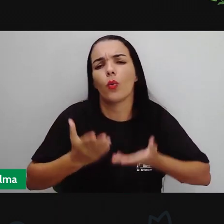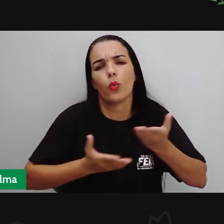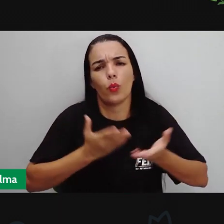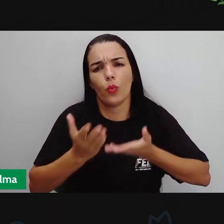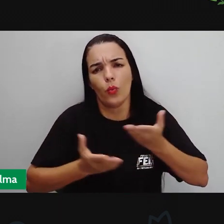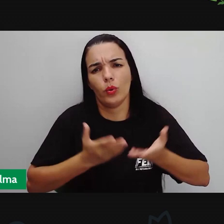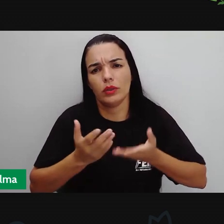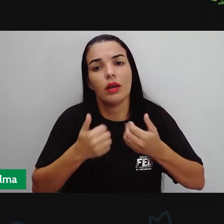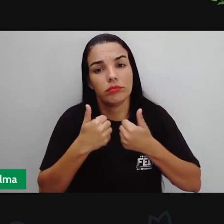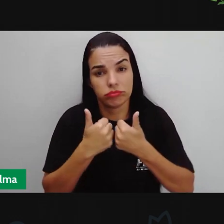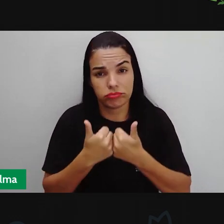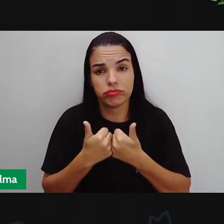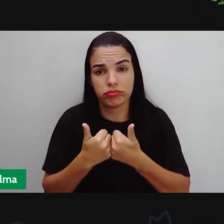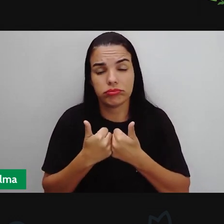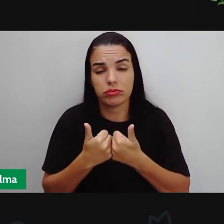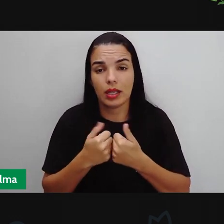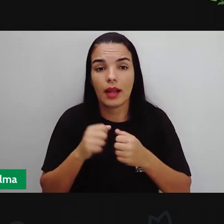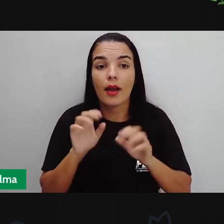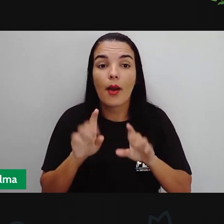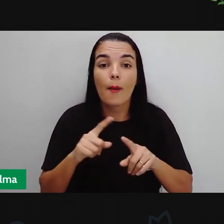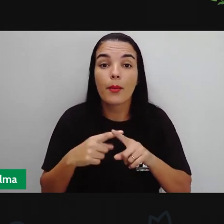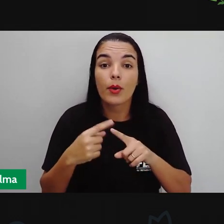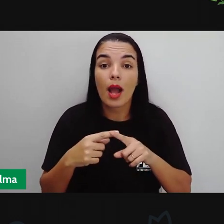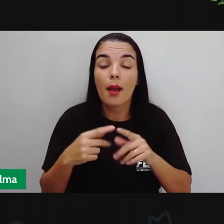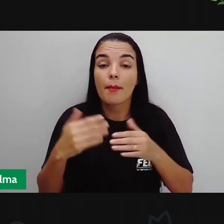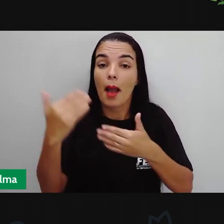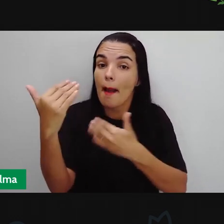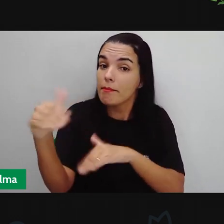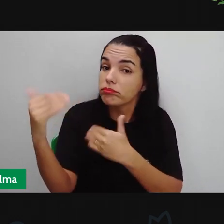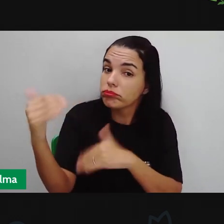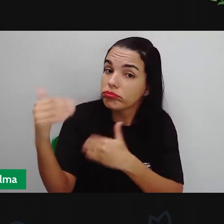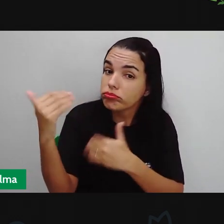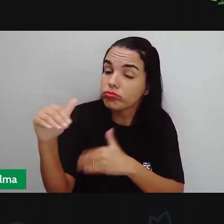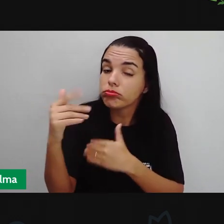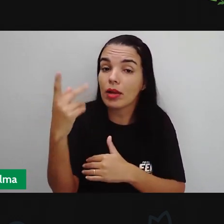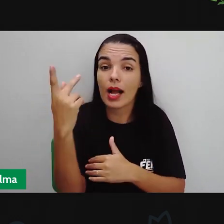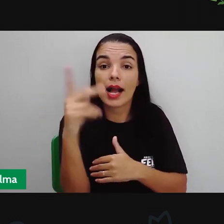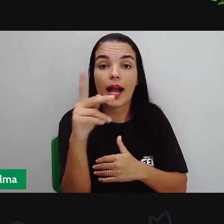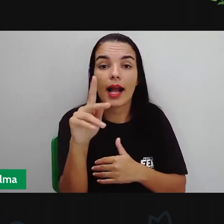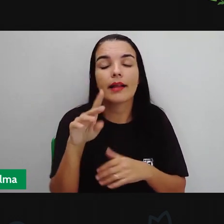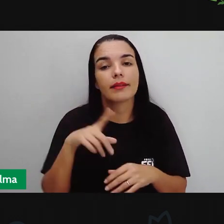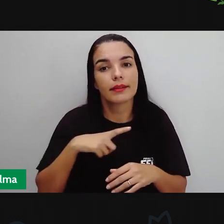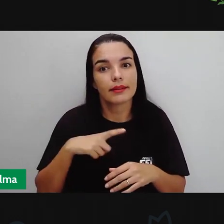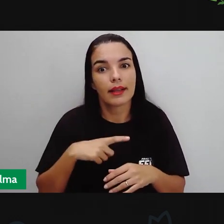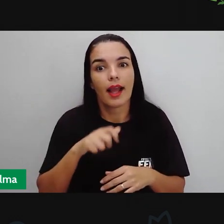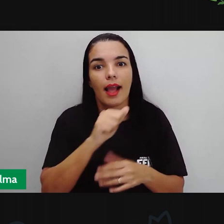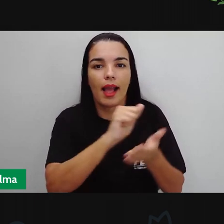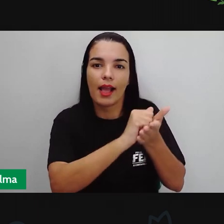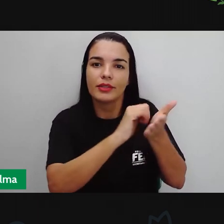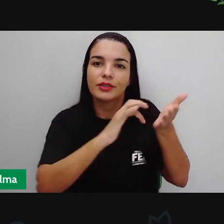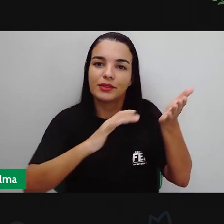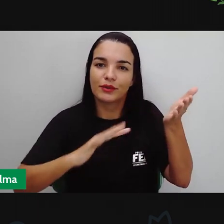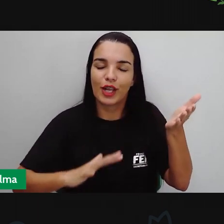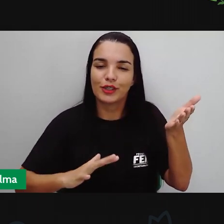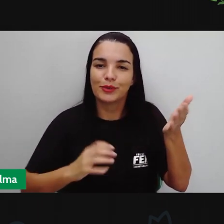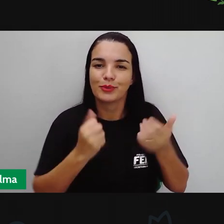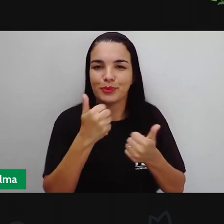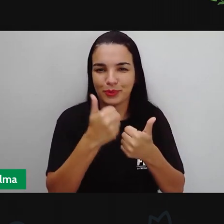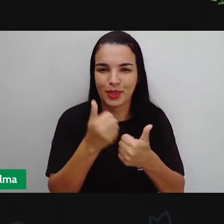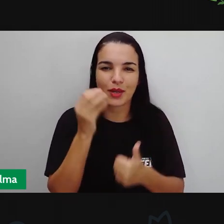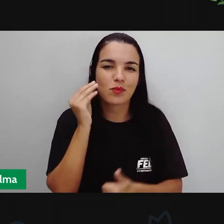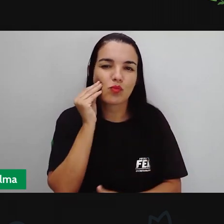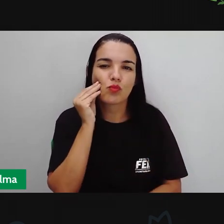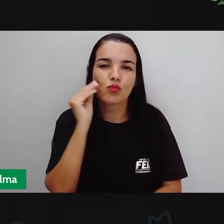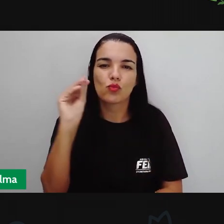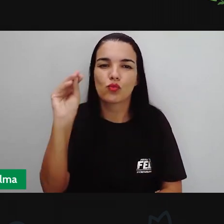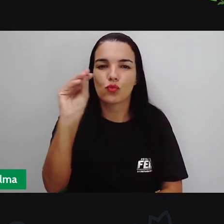dessa atividade em branco a avaliação de vocês é por esse tipo de atividade então não deixem de fazer certo? Um